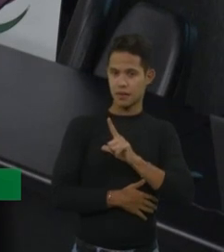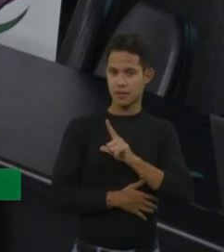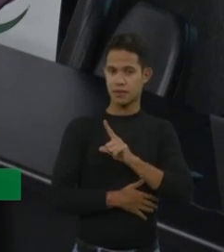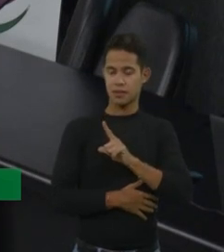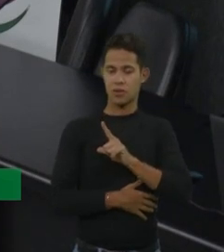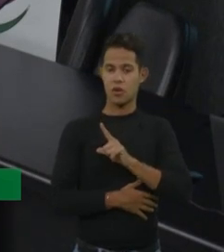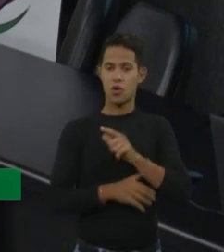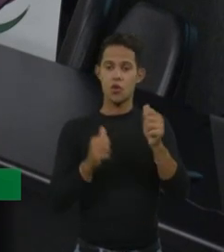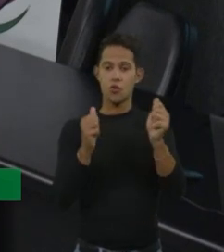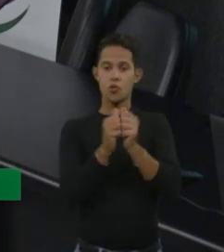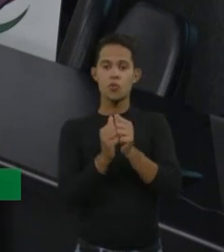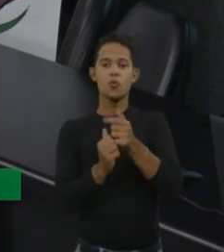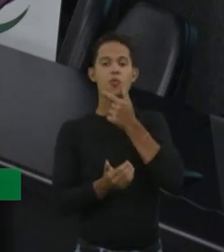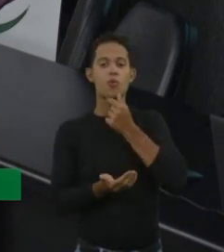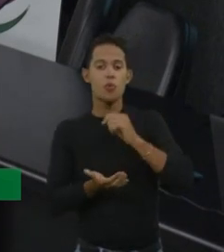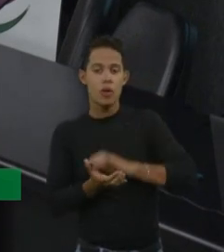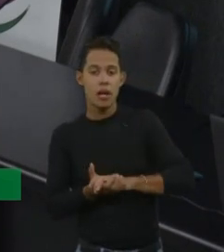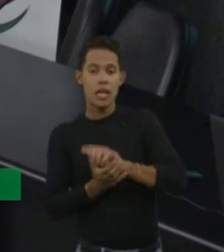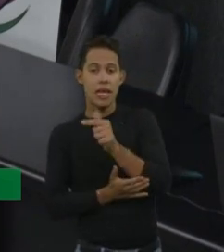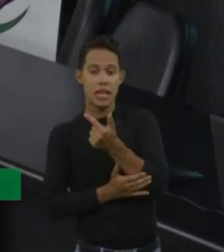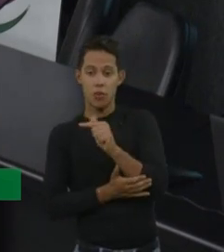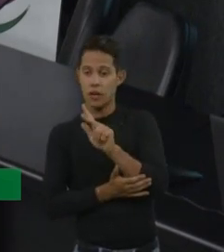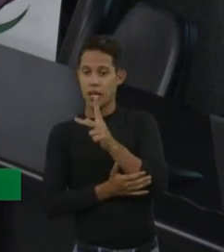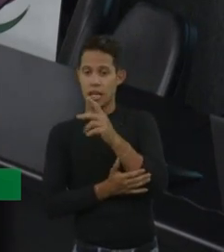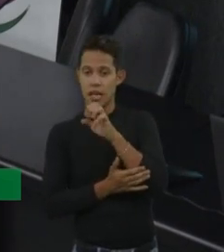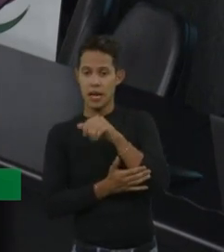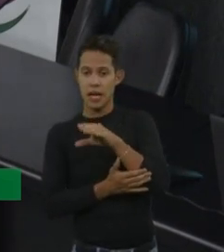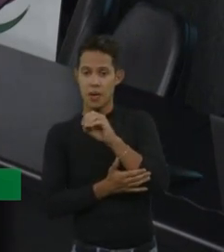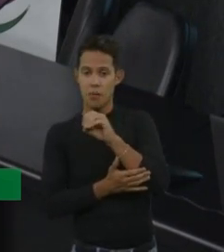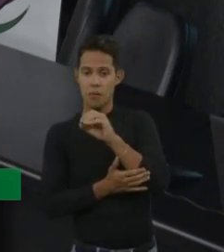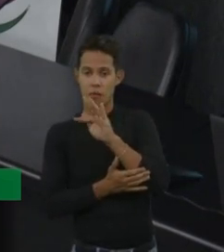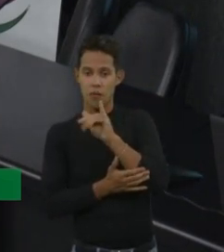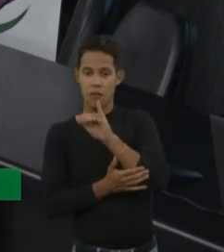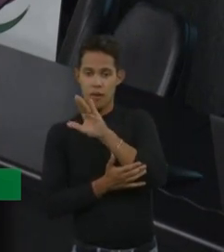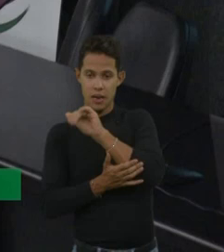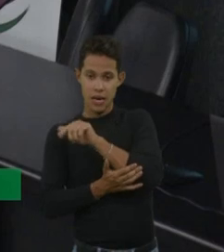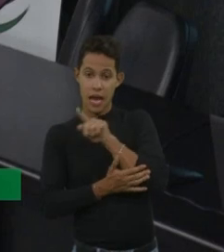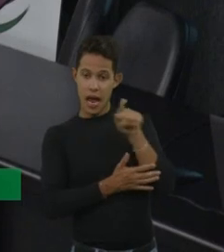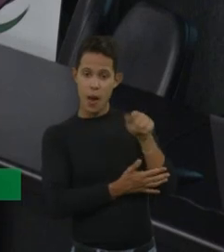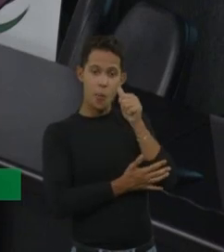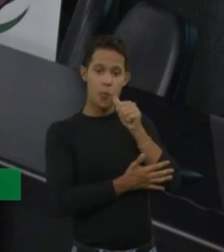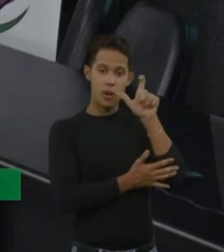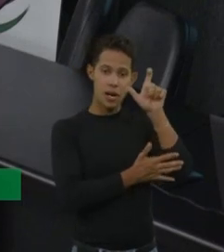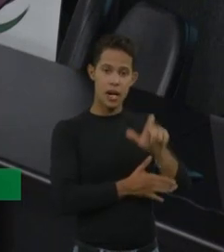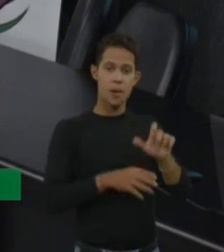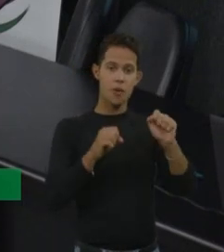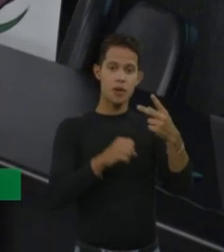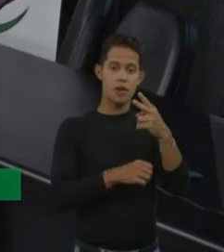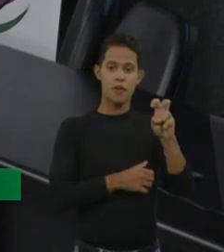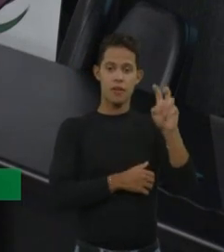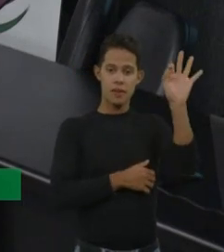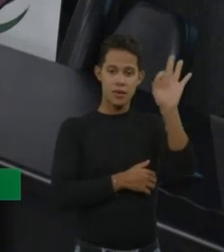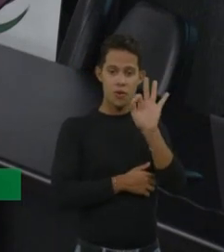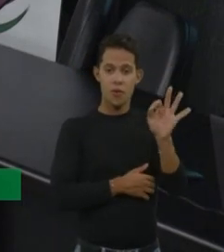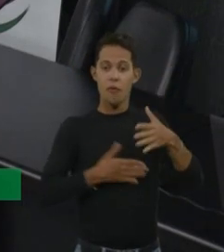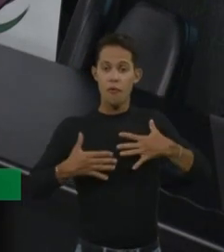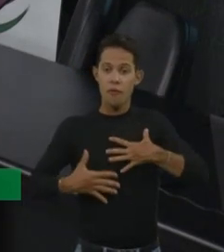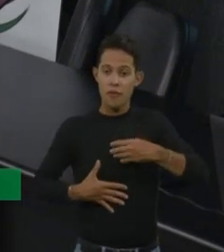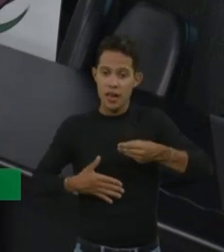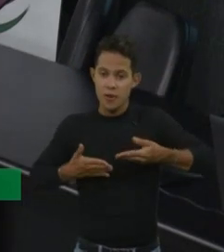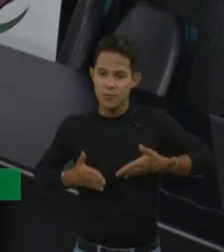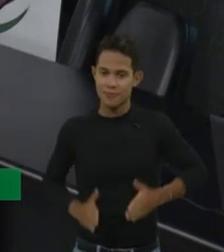cônjuge um homem sem hemofilia. Ela pode ter 25% de chance de ter um homem com hemofilia e